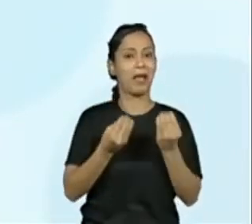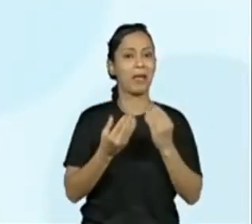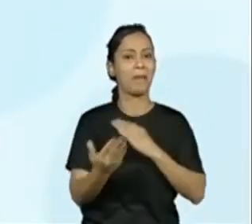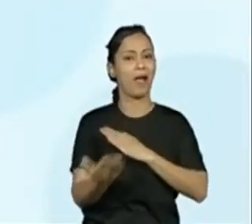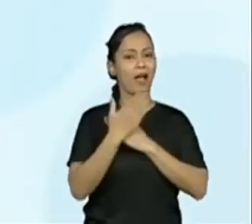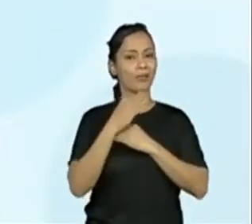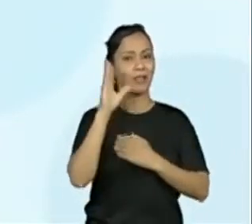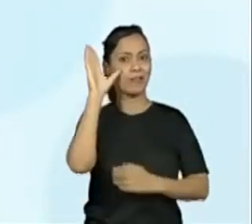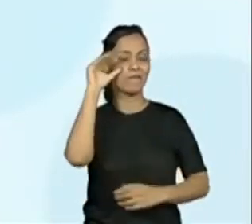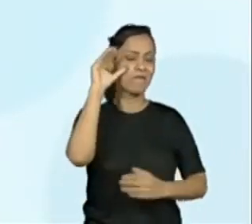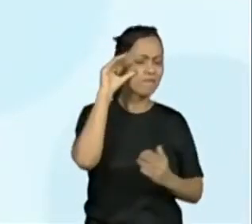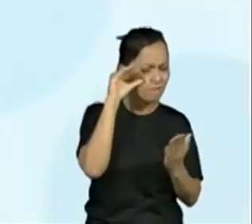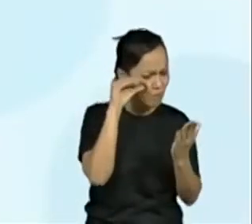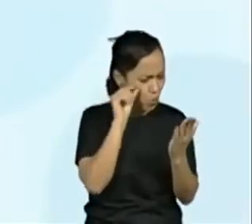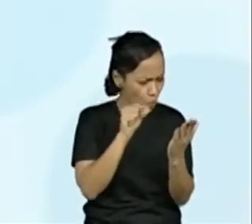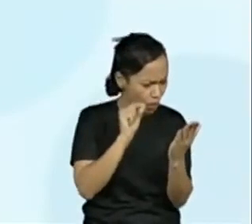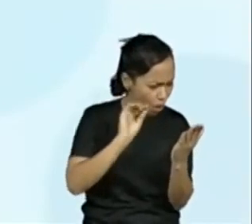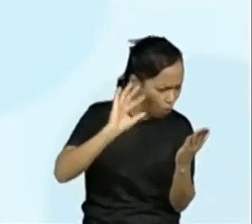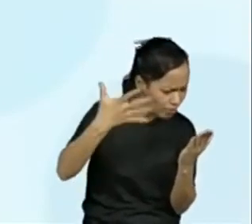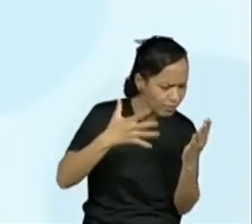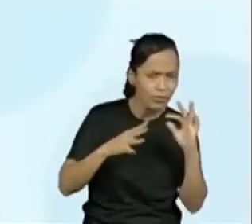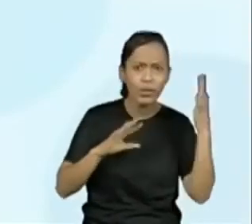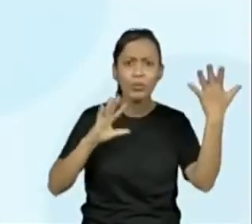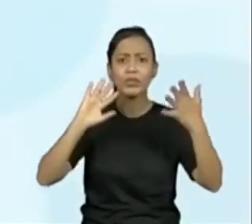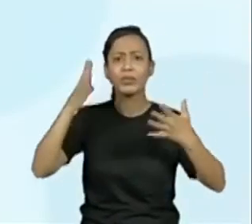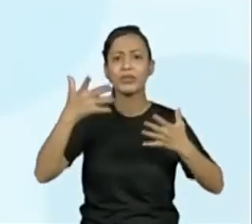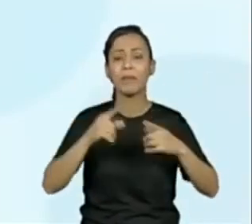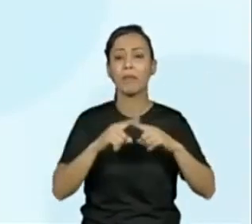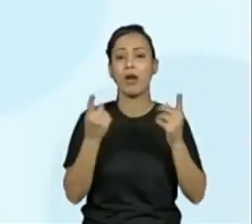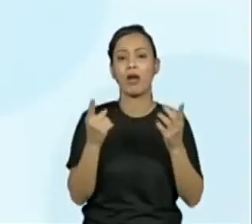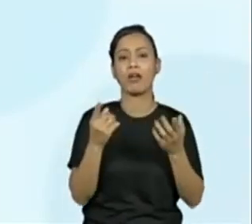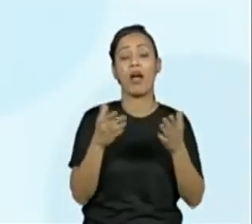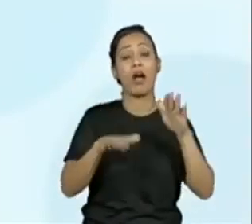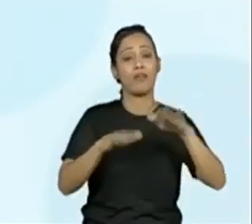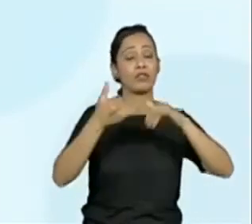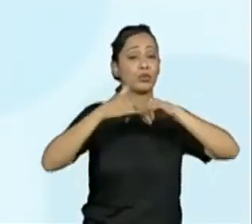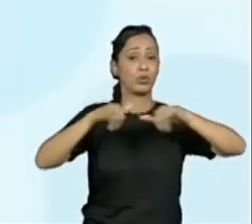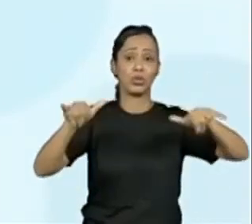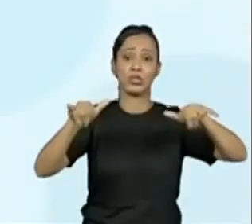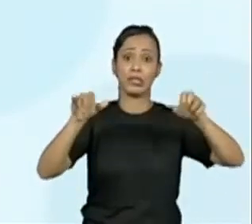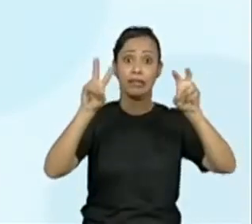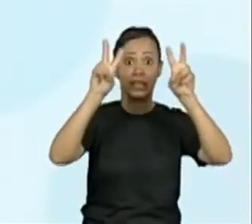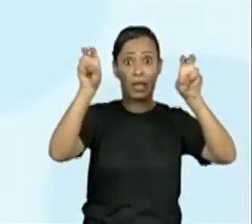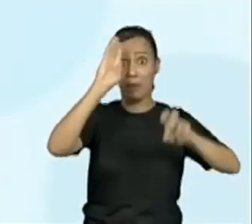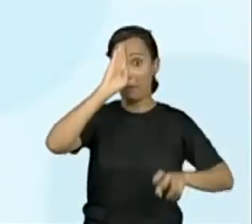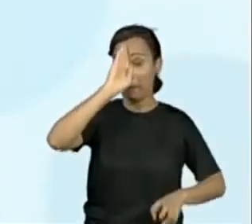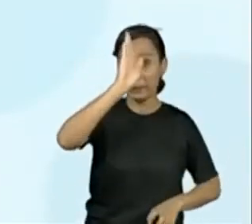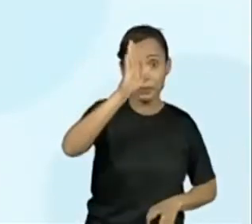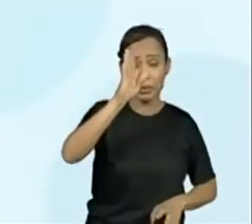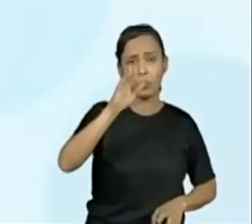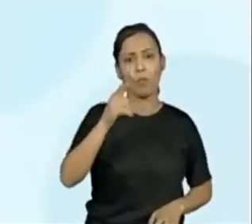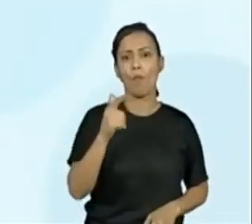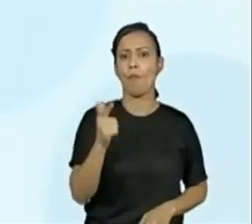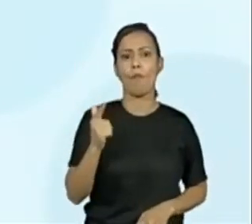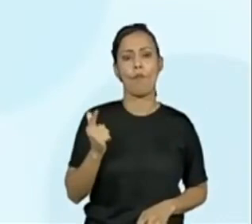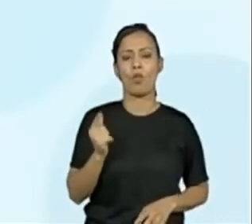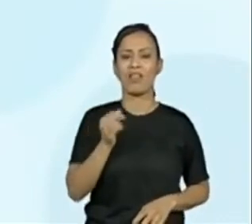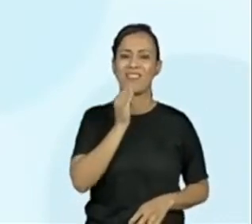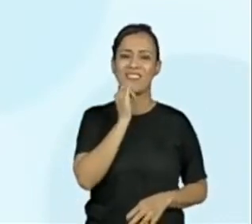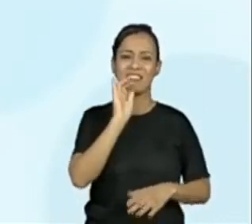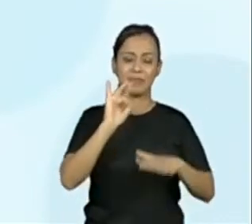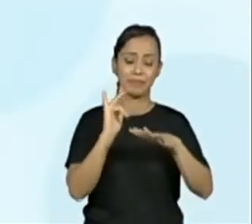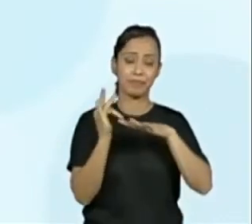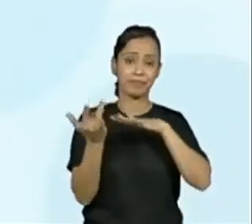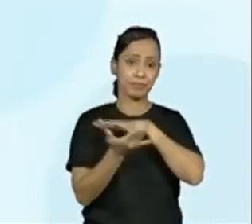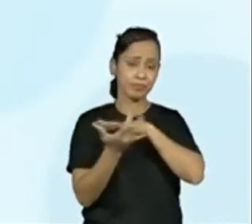leitores, mas nem todas as notícias têm olho. Podemos encontrar o olho em páginas da internet e